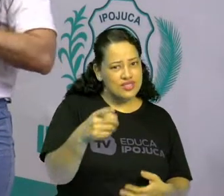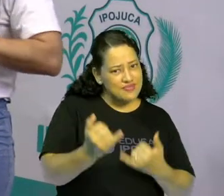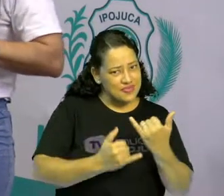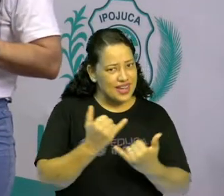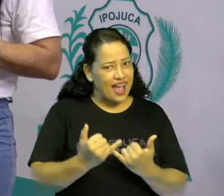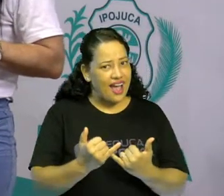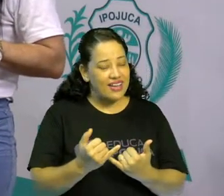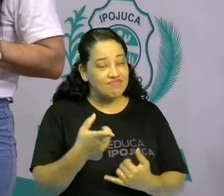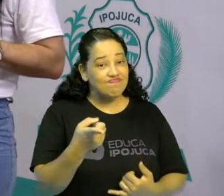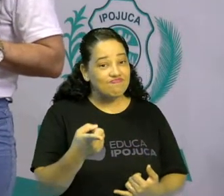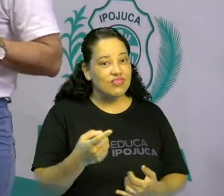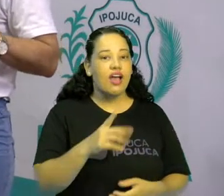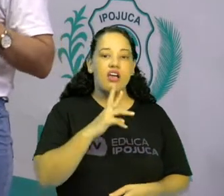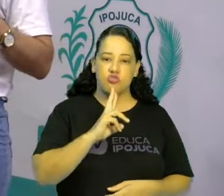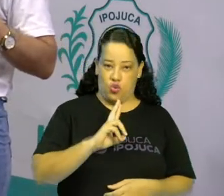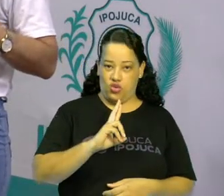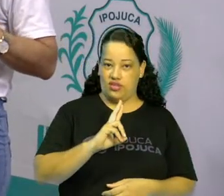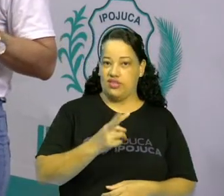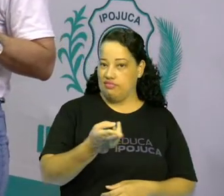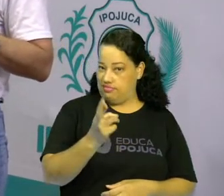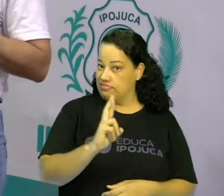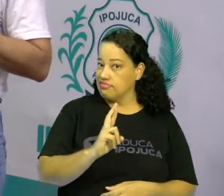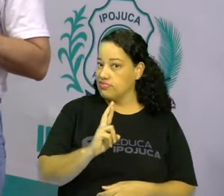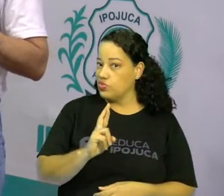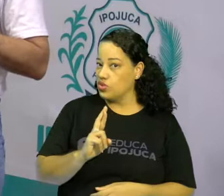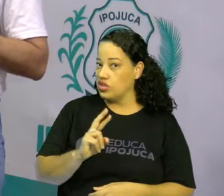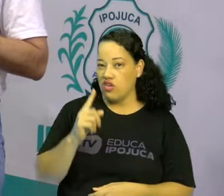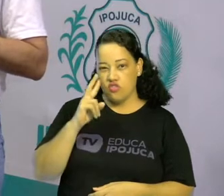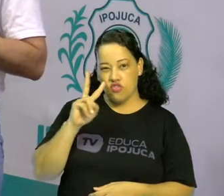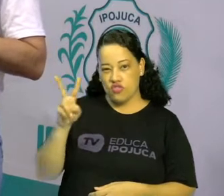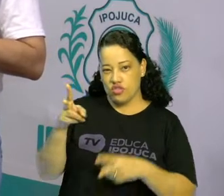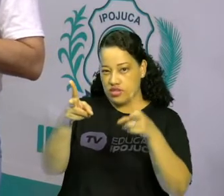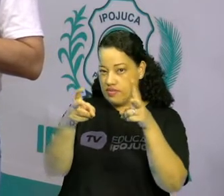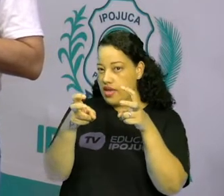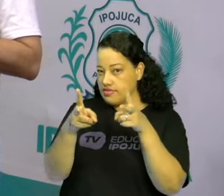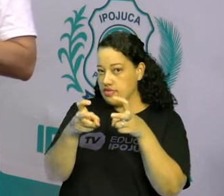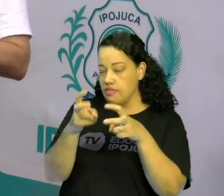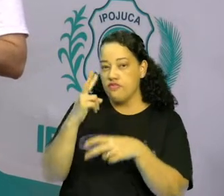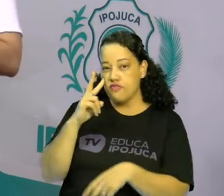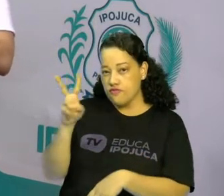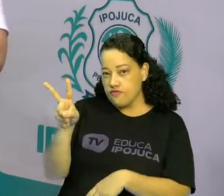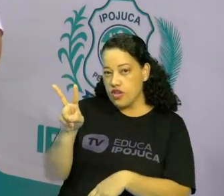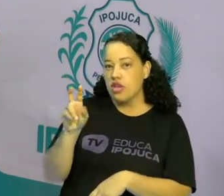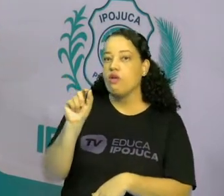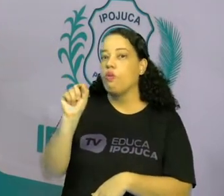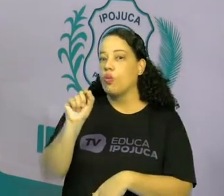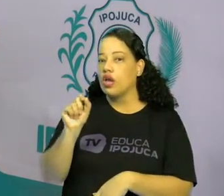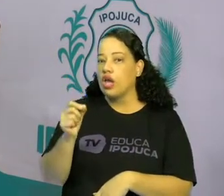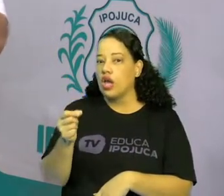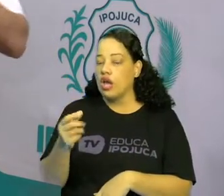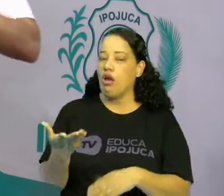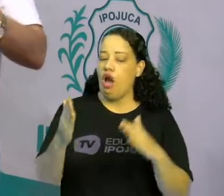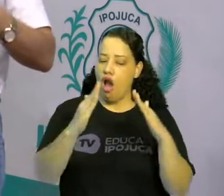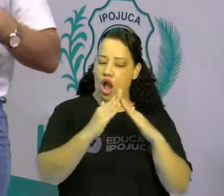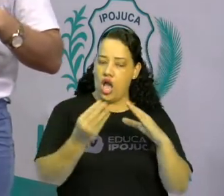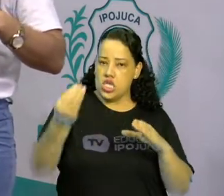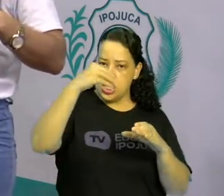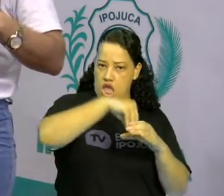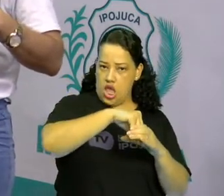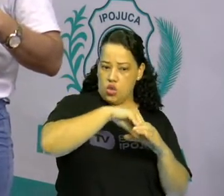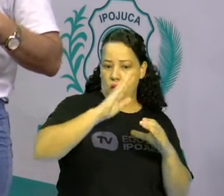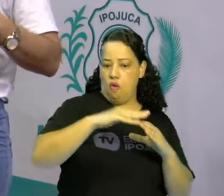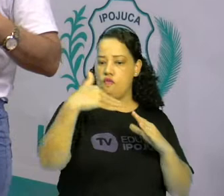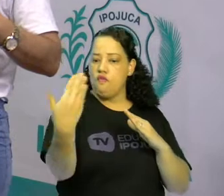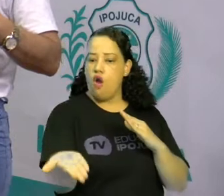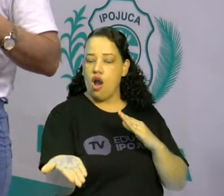Agora me respondam. Vocês, observando essa imagem, elas estão brincando dentro de casa ou do lado de fora?